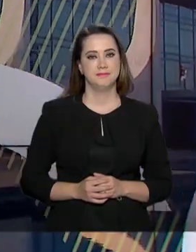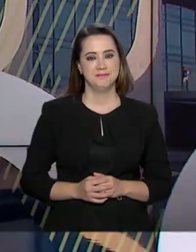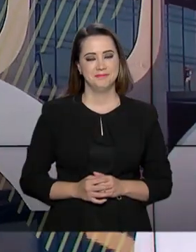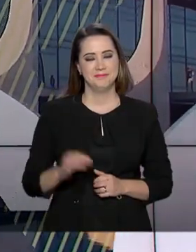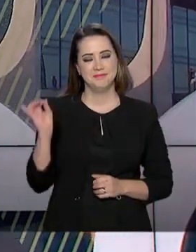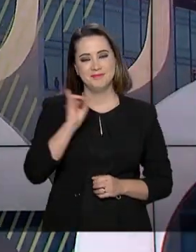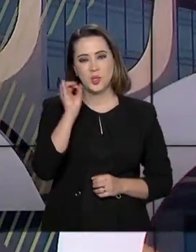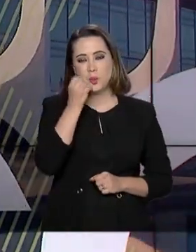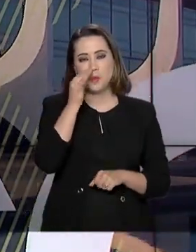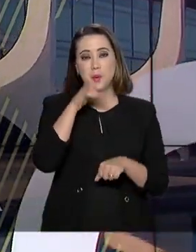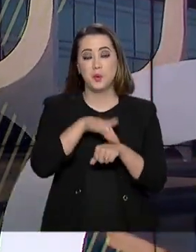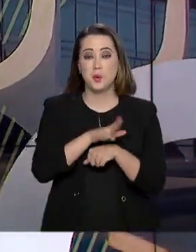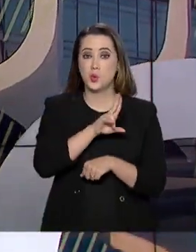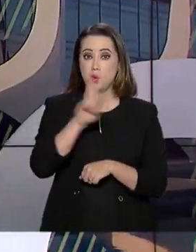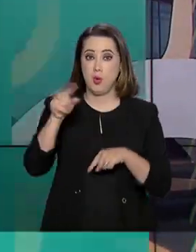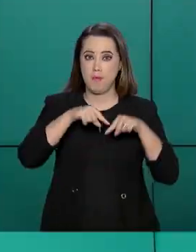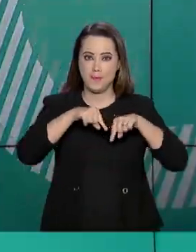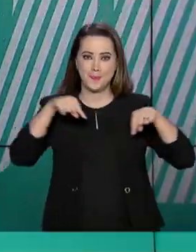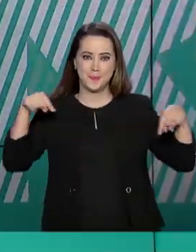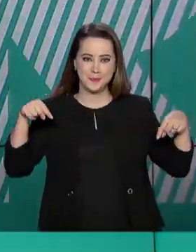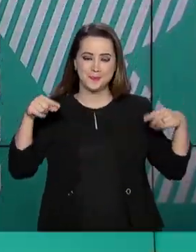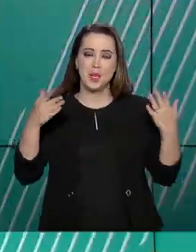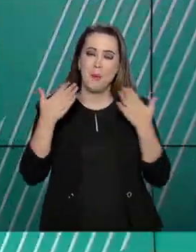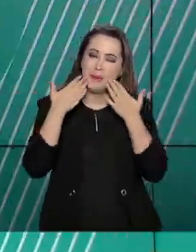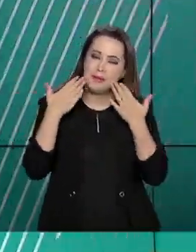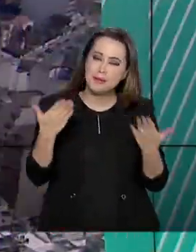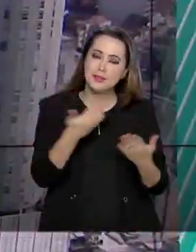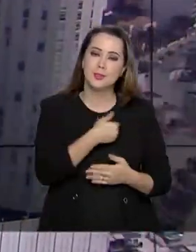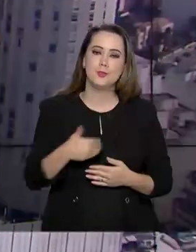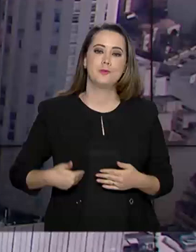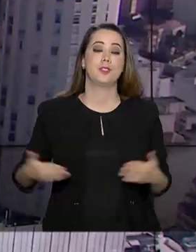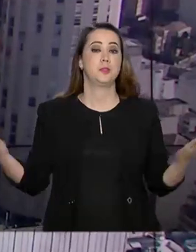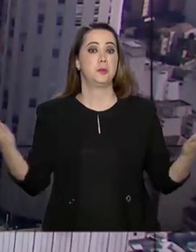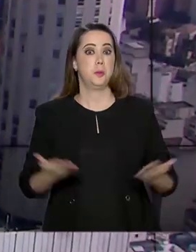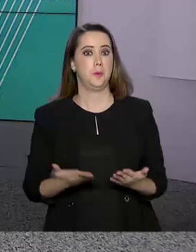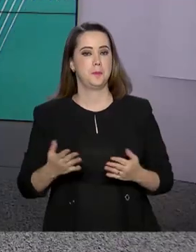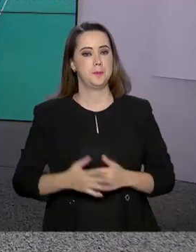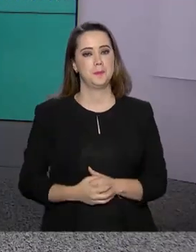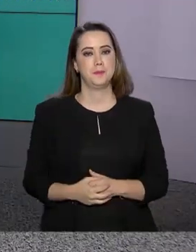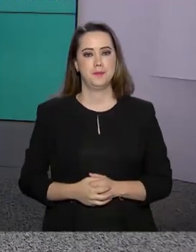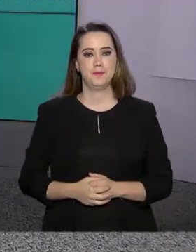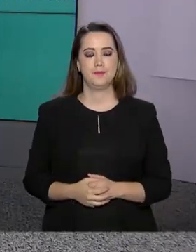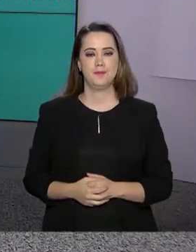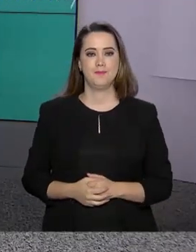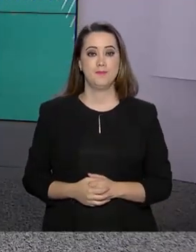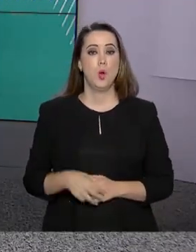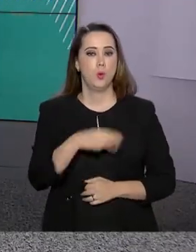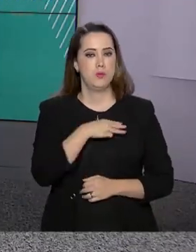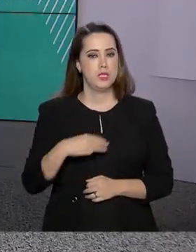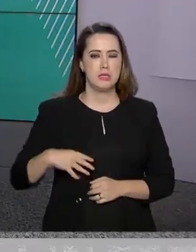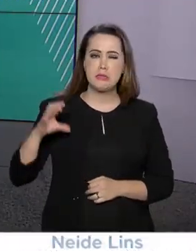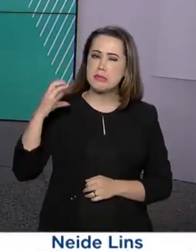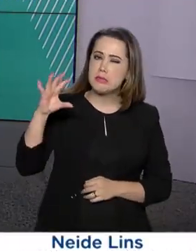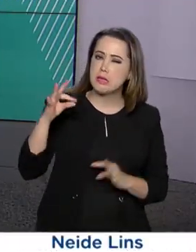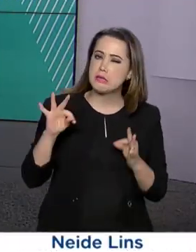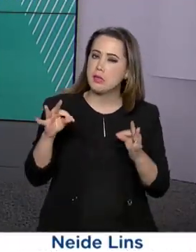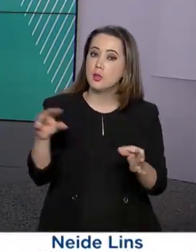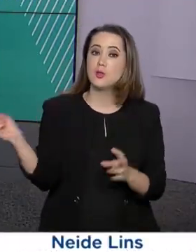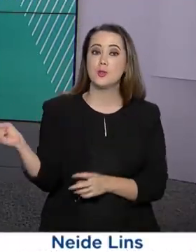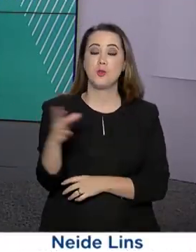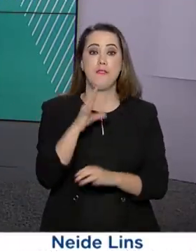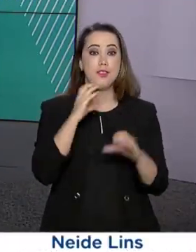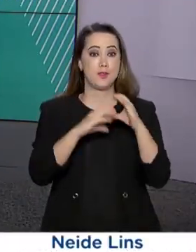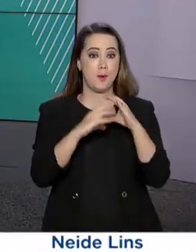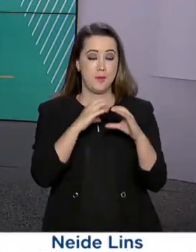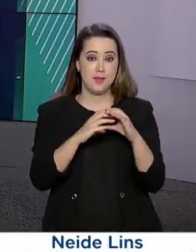Olá, boa noite, eu sou Roberto Camargo e estamos de volta com o Governo Agora. O ministro da Ciência, Tecnologia, Inovações e